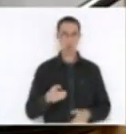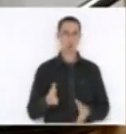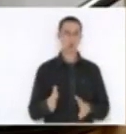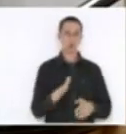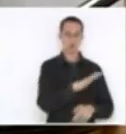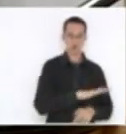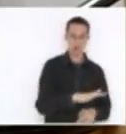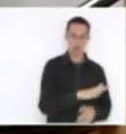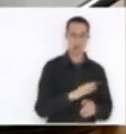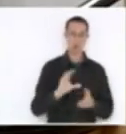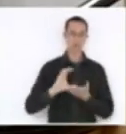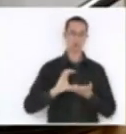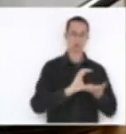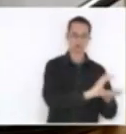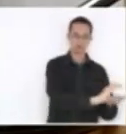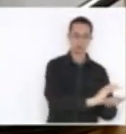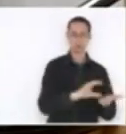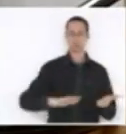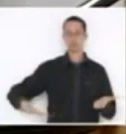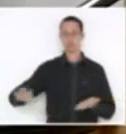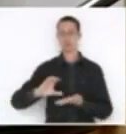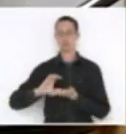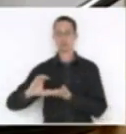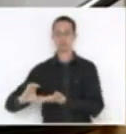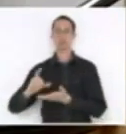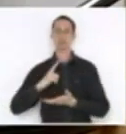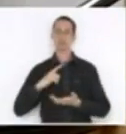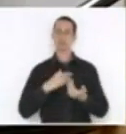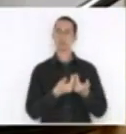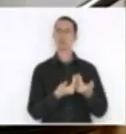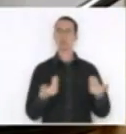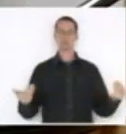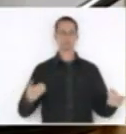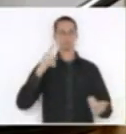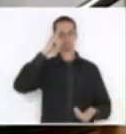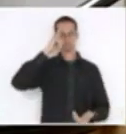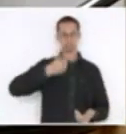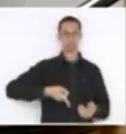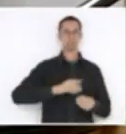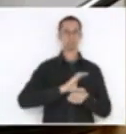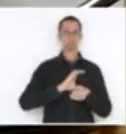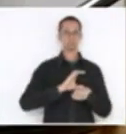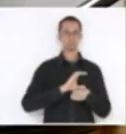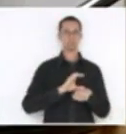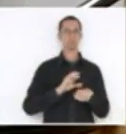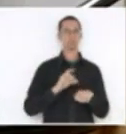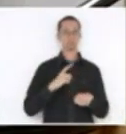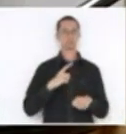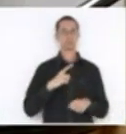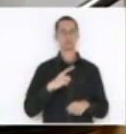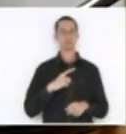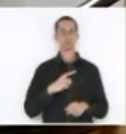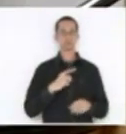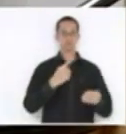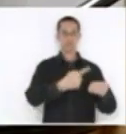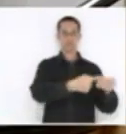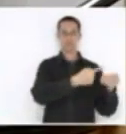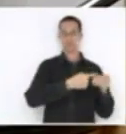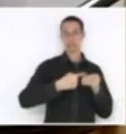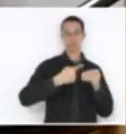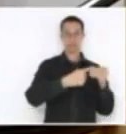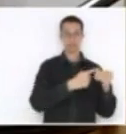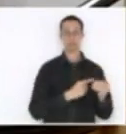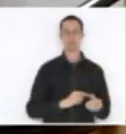para o município, do ICMS, um percentual, são recursos que vão para os poderes, são recursos